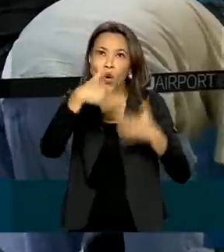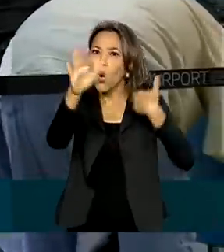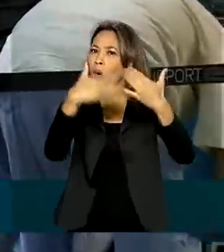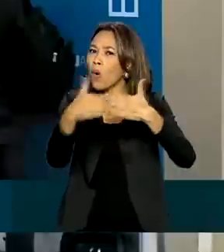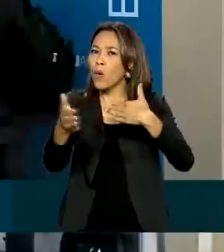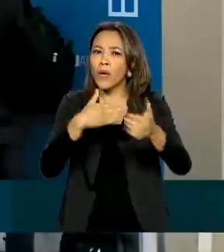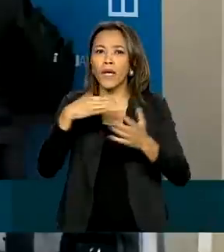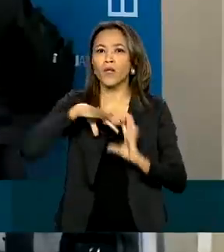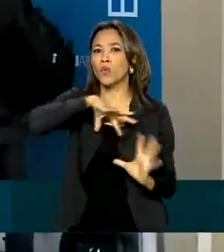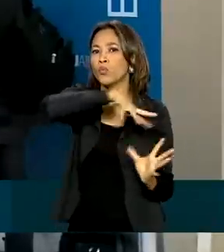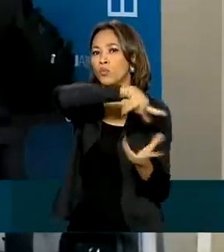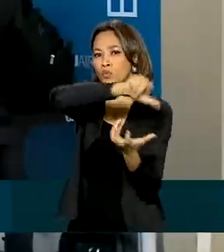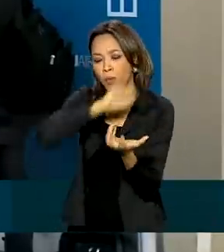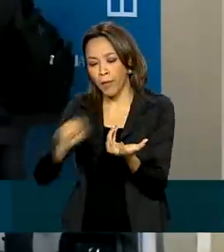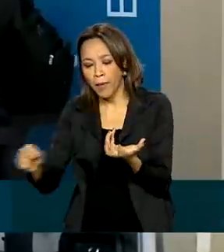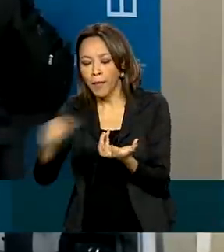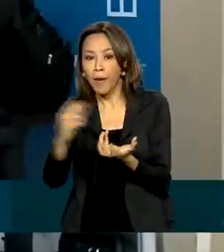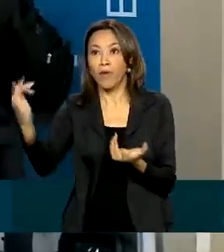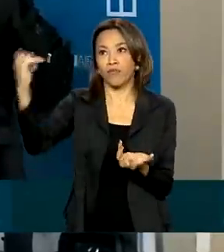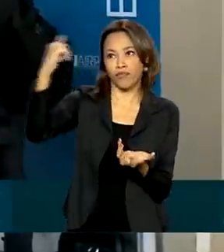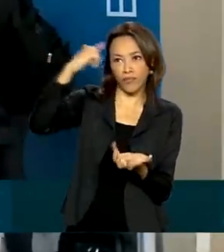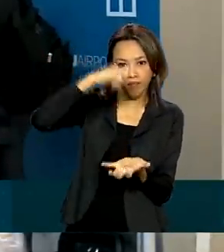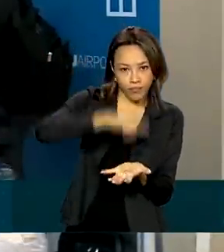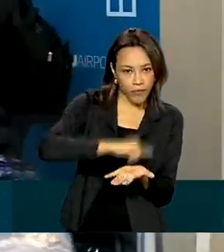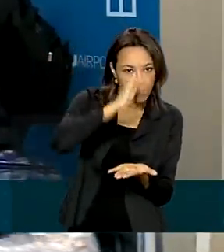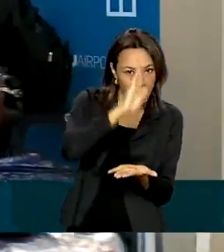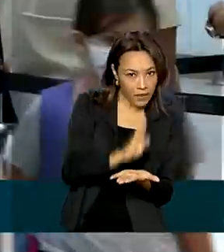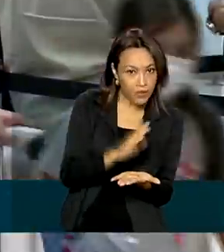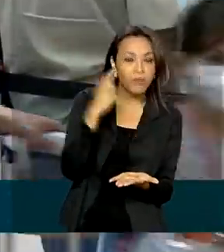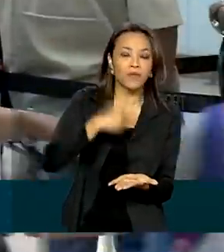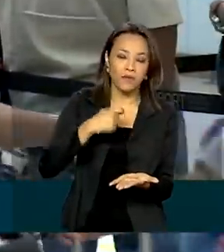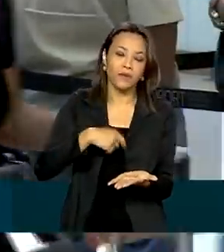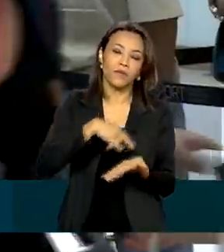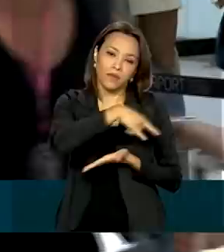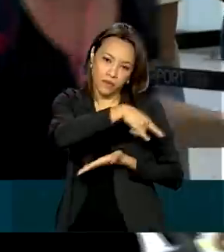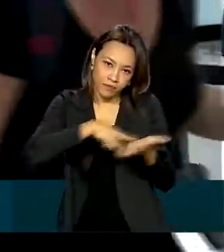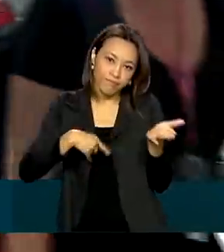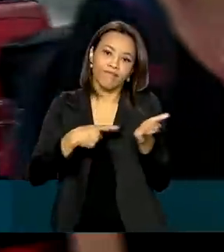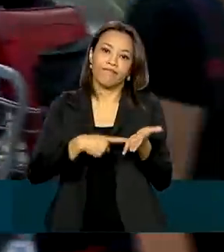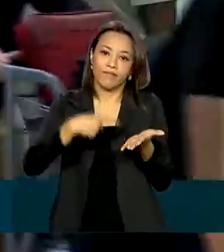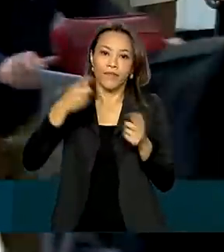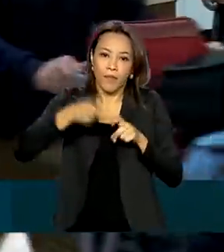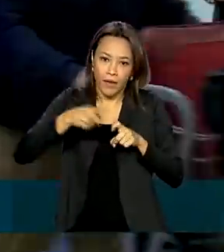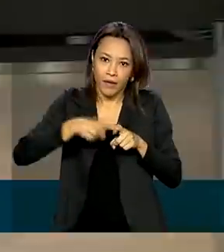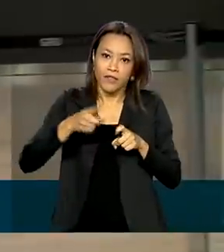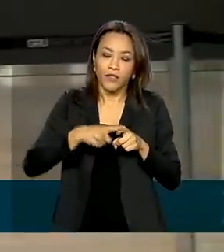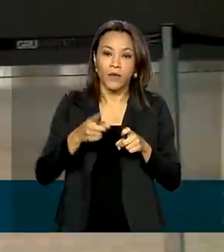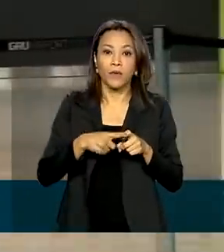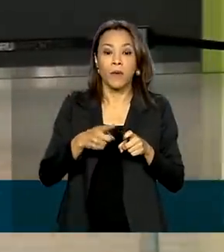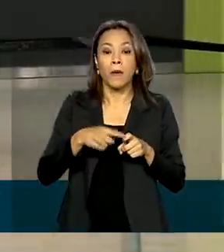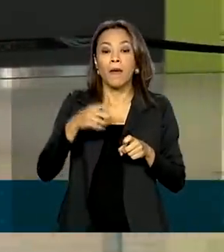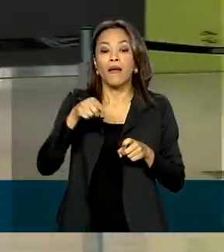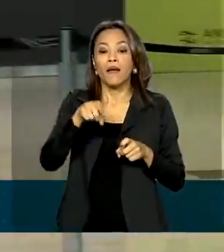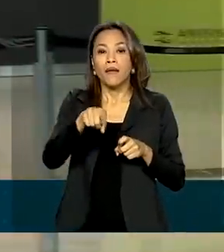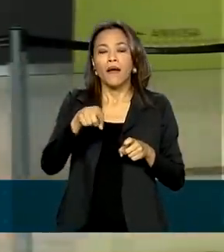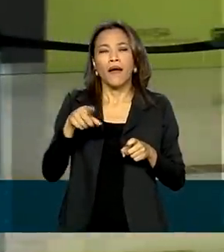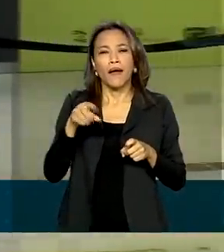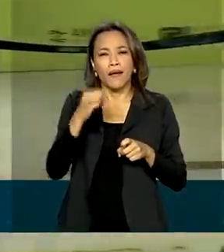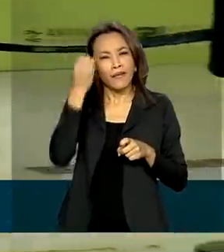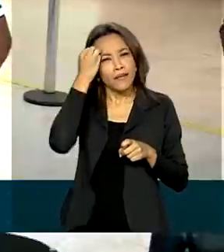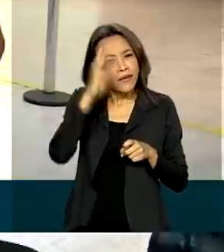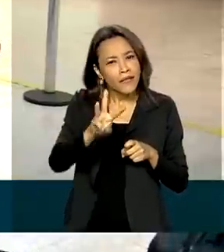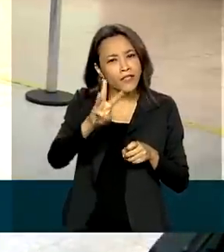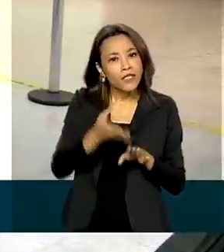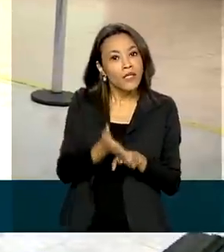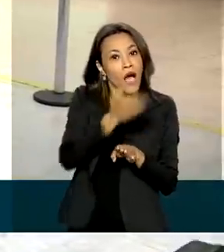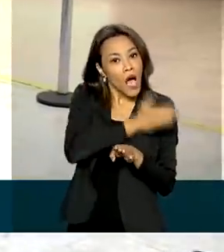lugar do mundo devem apresentar resultado do exame RT-PCR negativo ou não reagente, feito no máximo três dias